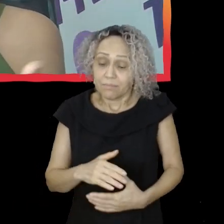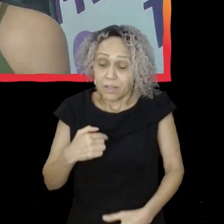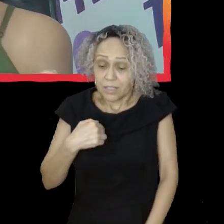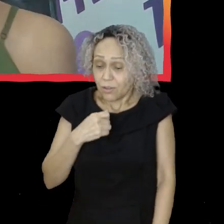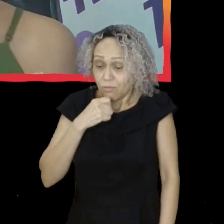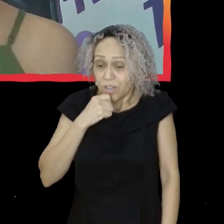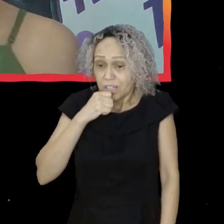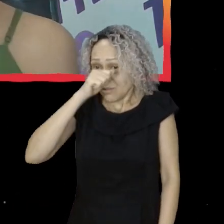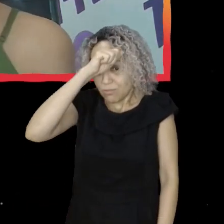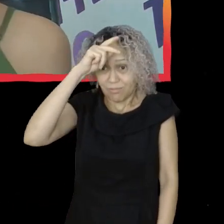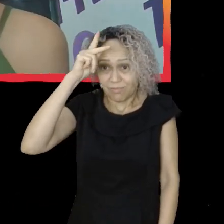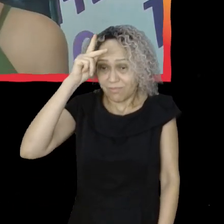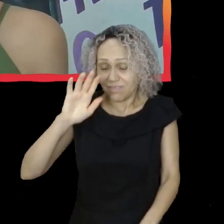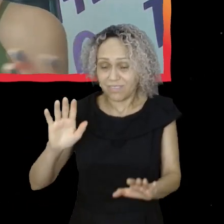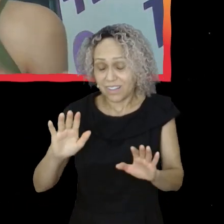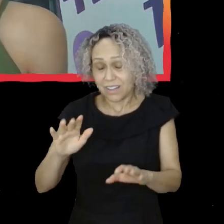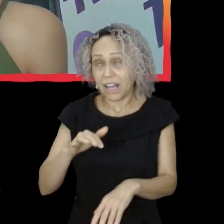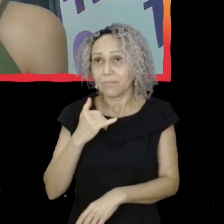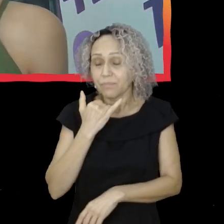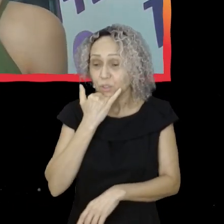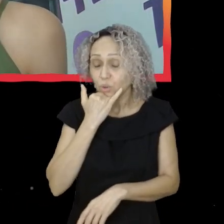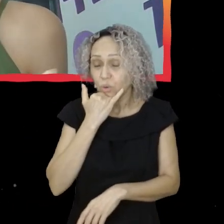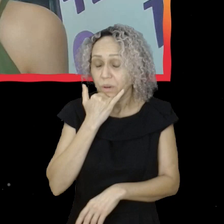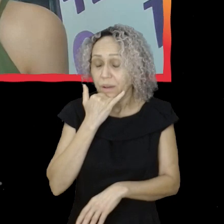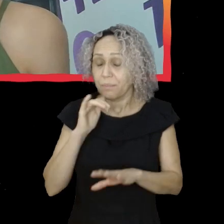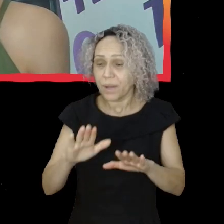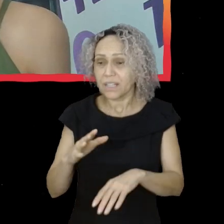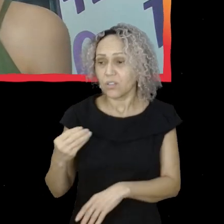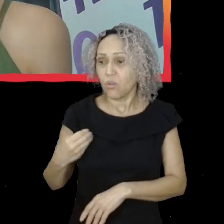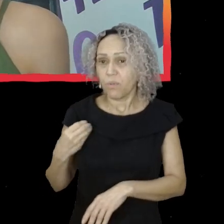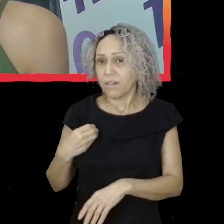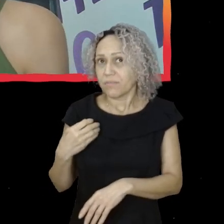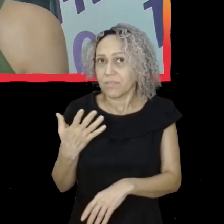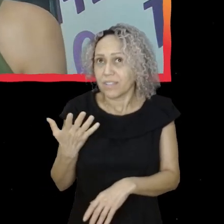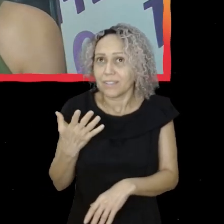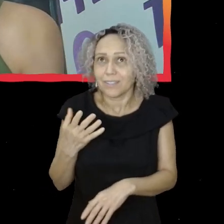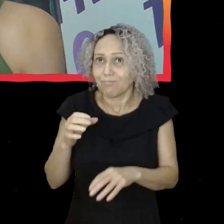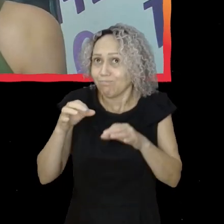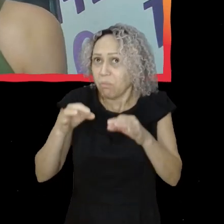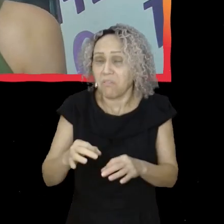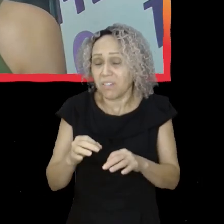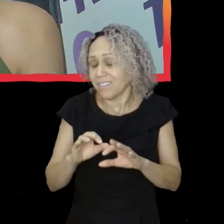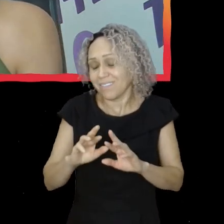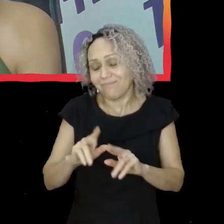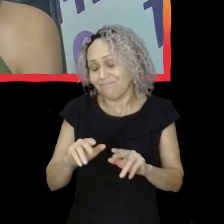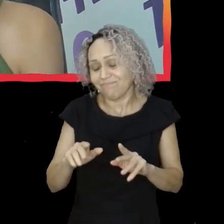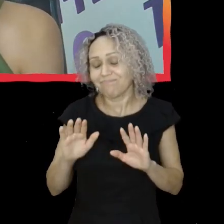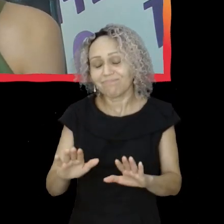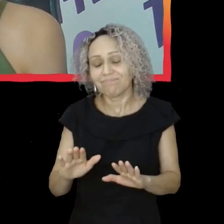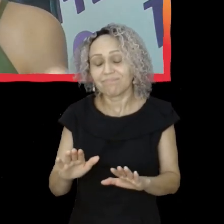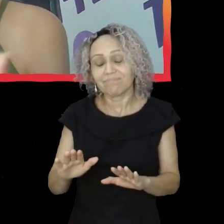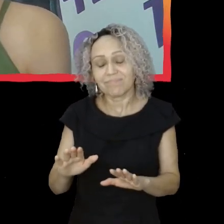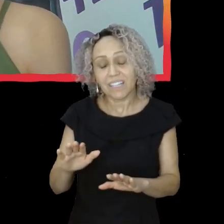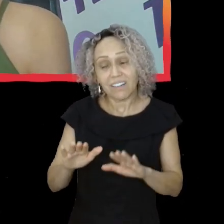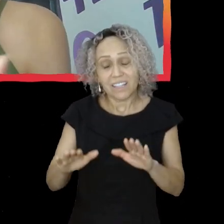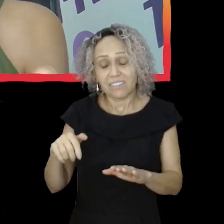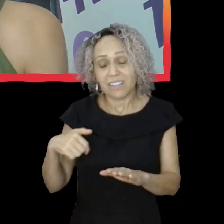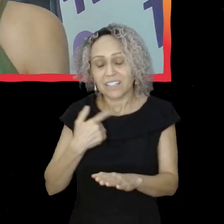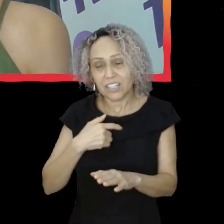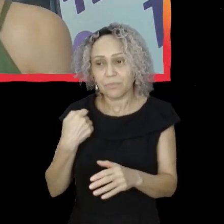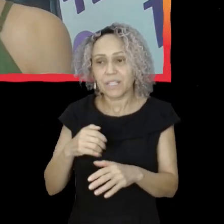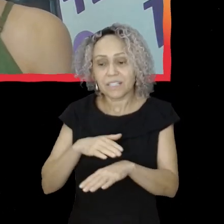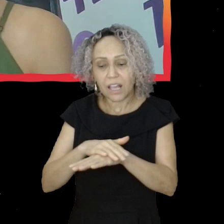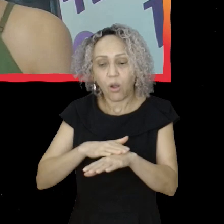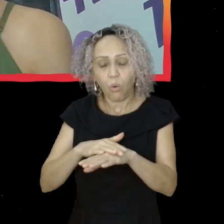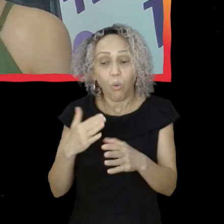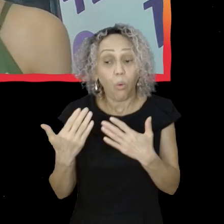nos espaços institucionais. Então, nós precisamos fazer política e conversar com gente que nem sempre a gente gosta. E isso nem